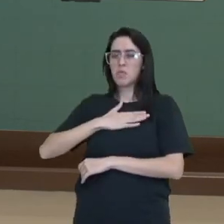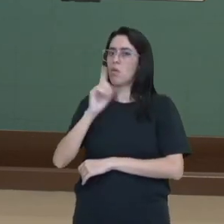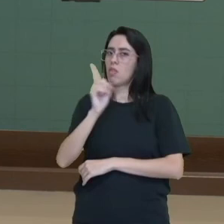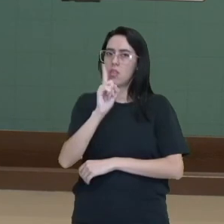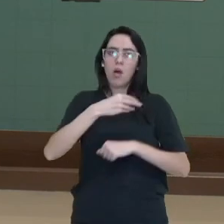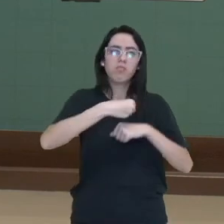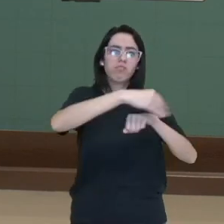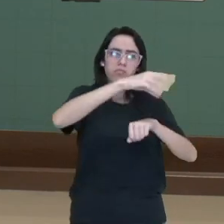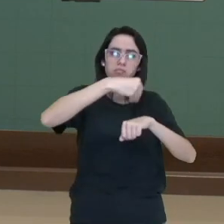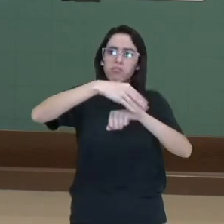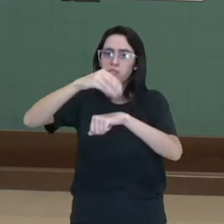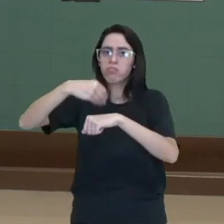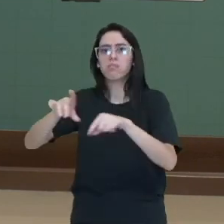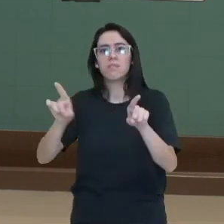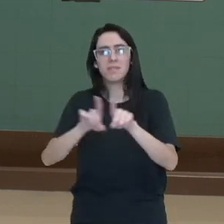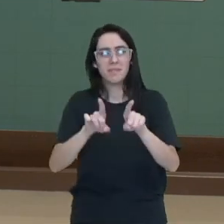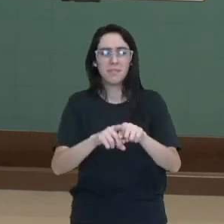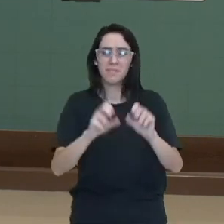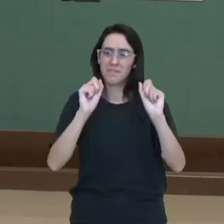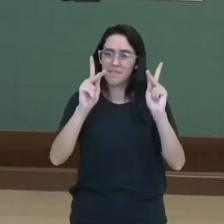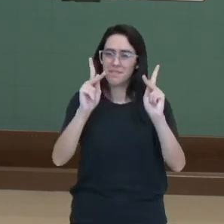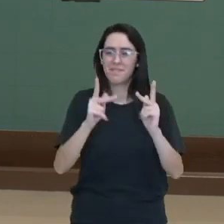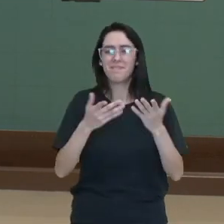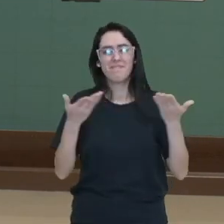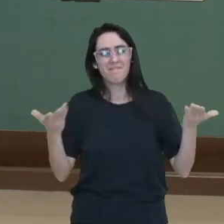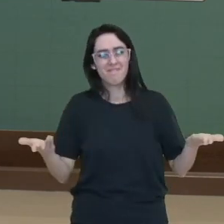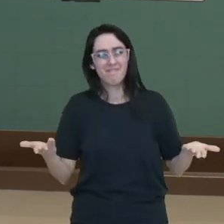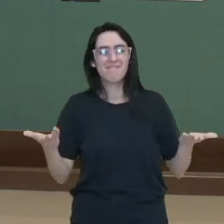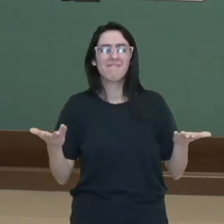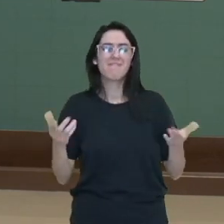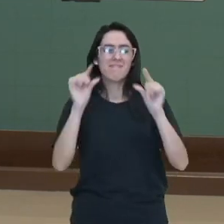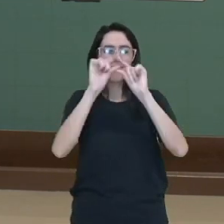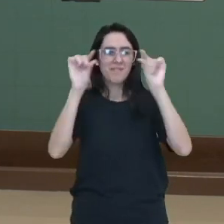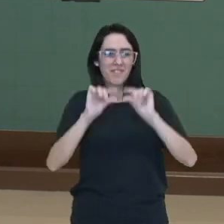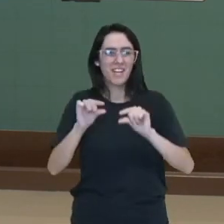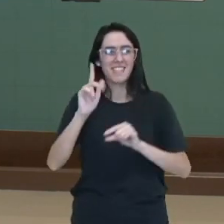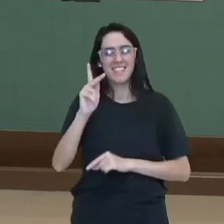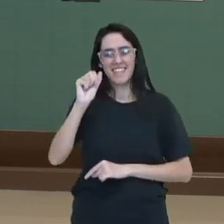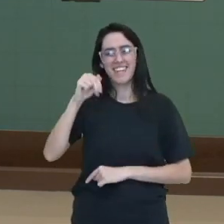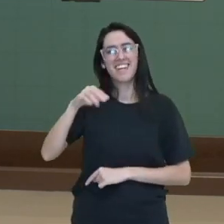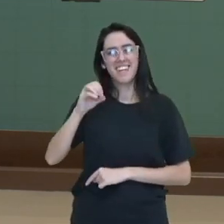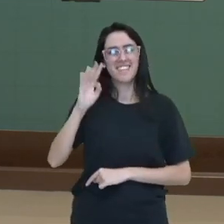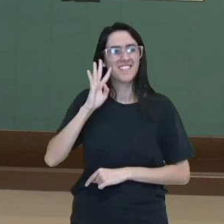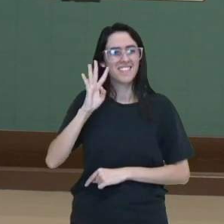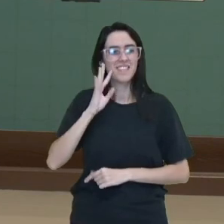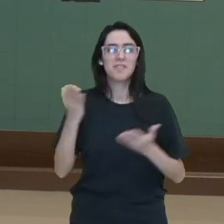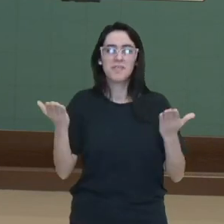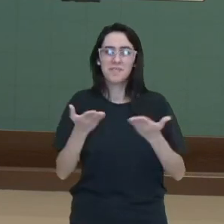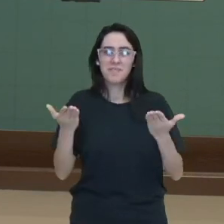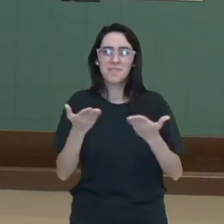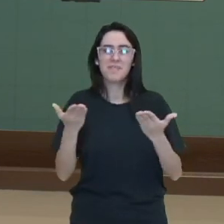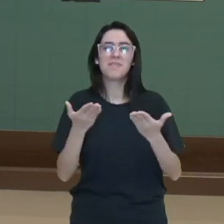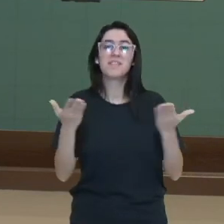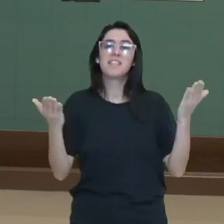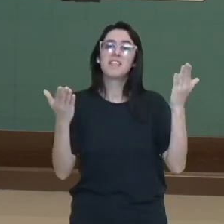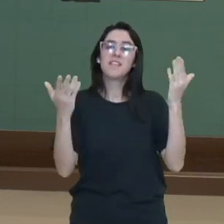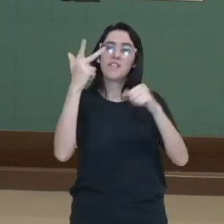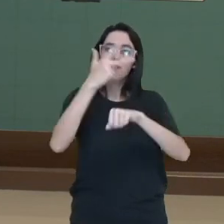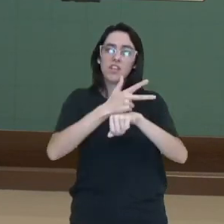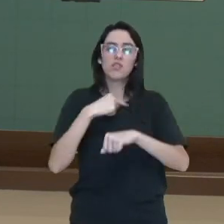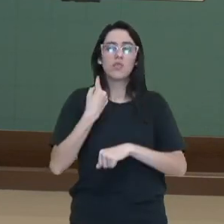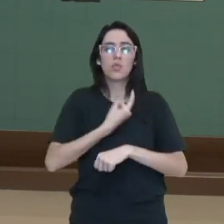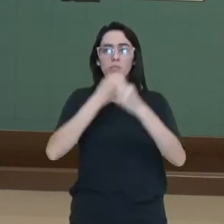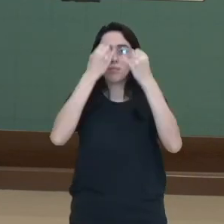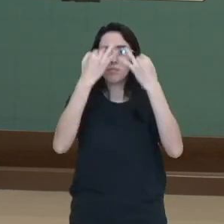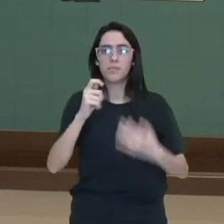frente também. Muito bem, pessoal, com as frases aí do Jigoro Kano, nós vamos encerrando. Nesse vídeo, nós